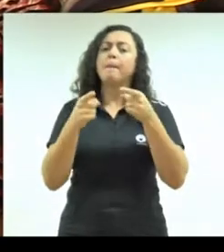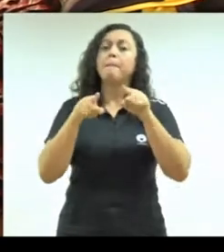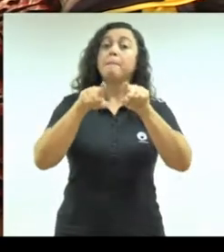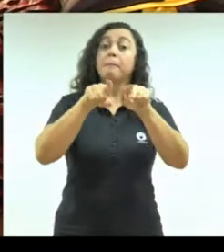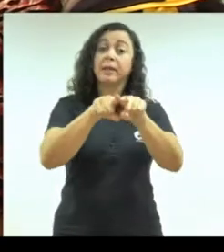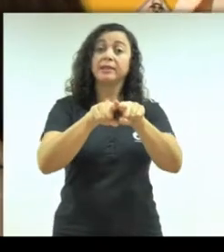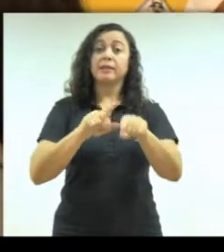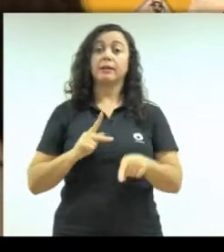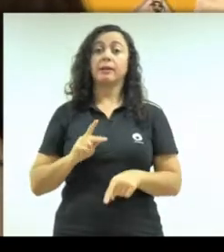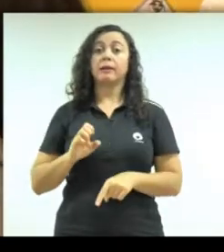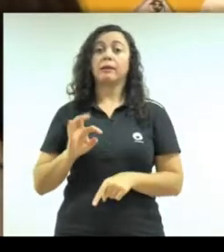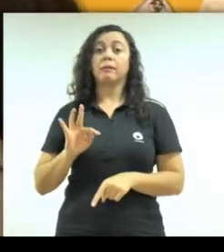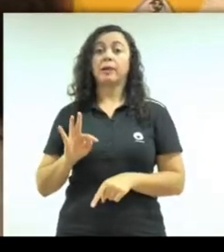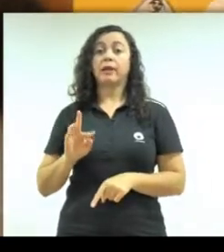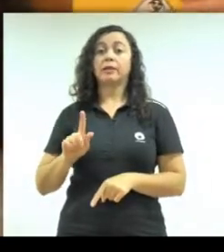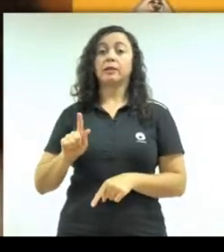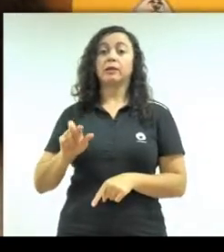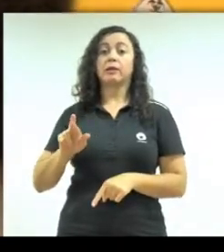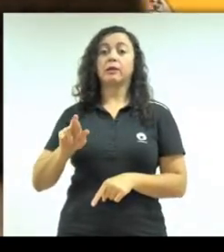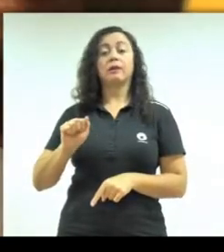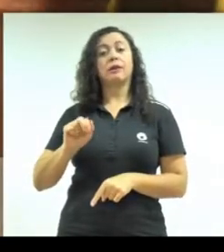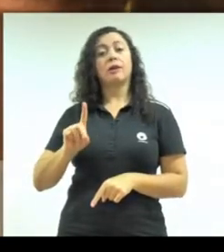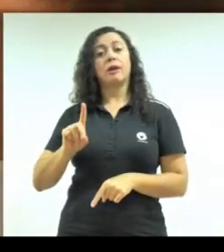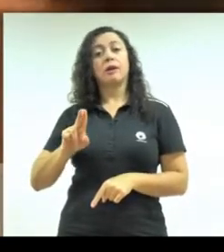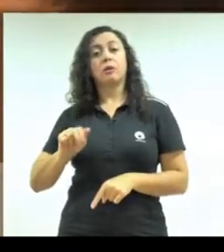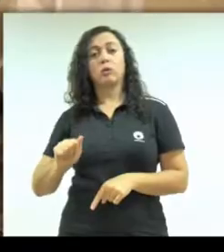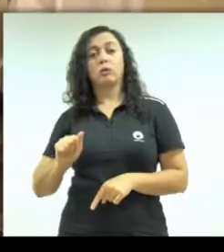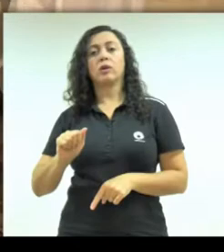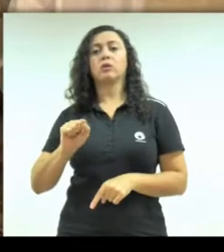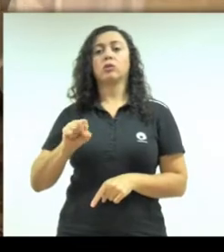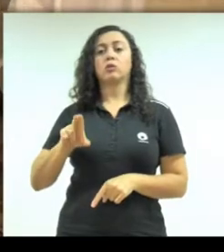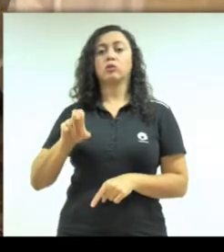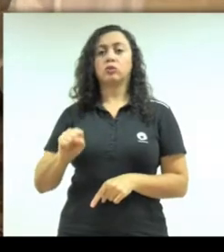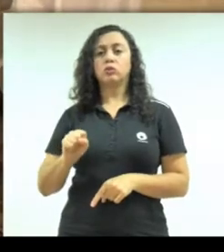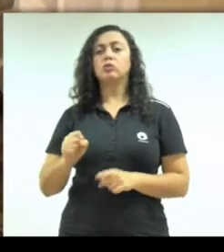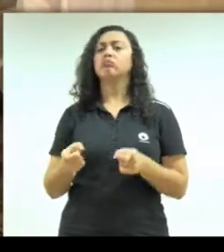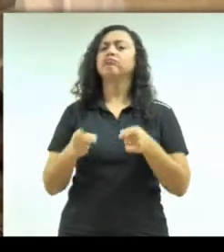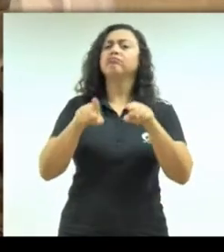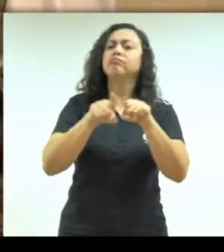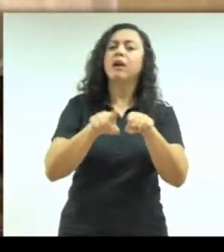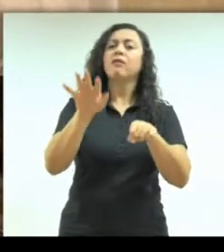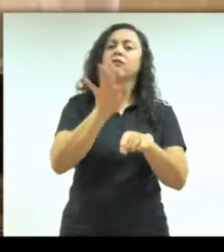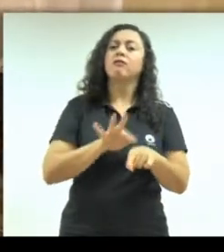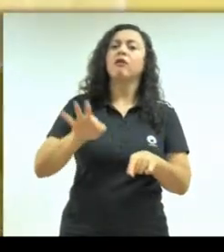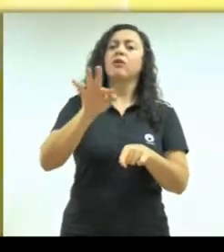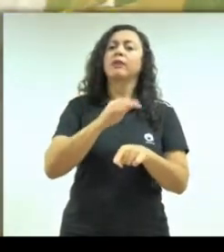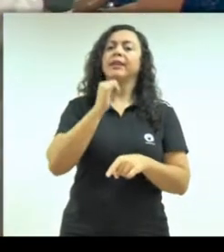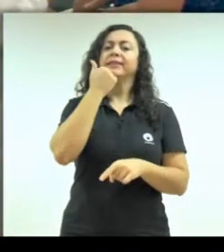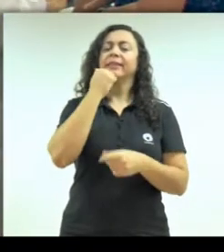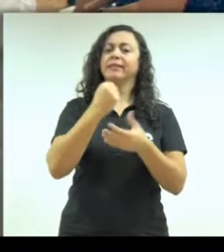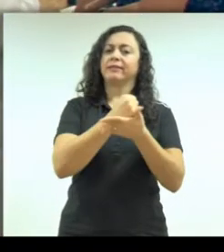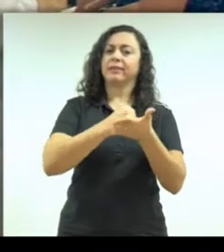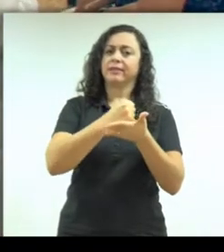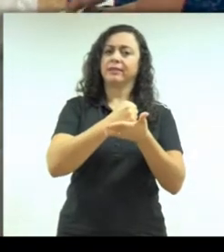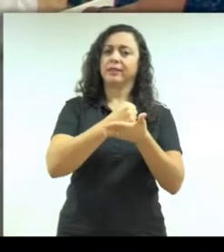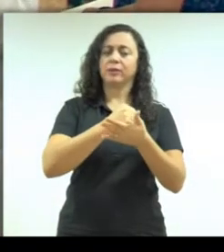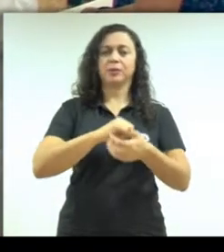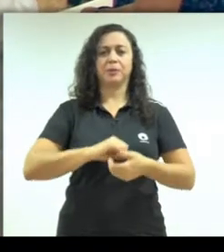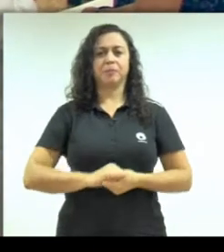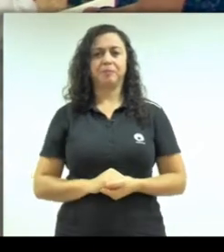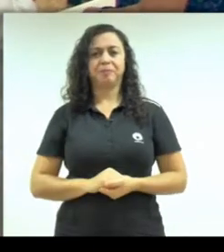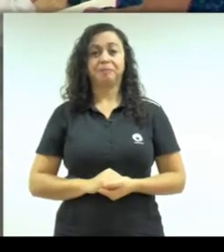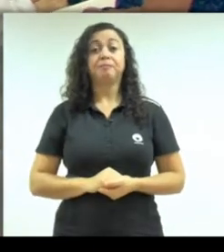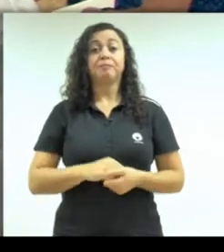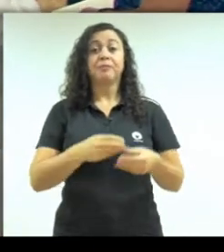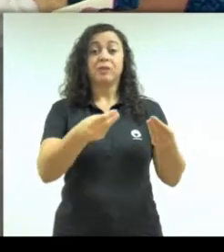entre o PET Gradua SUS e a Faculdade de Ciências Farmacêuticas da Unicamp. Recebendo a prescrição,